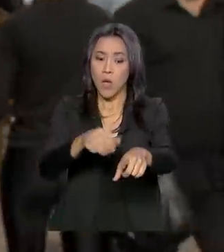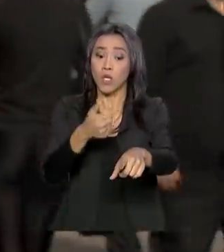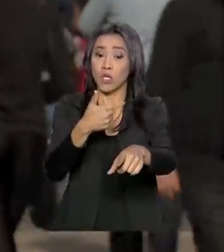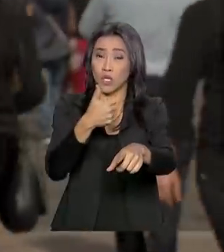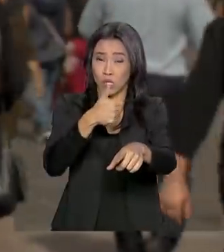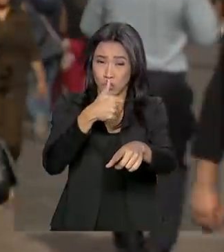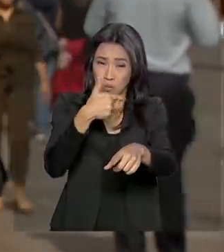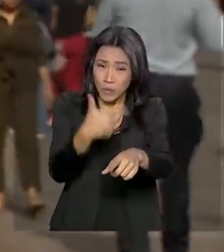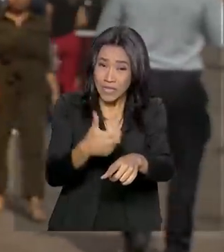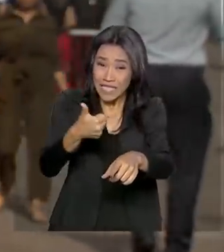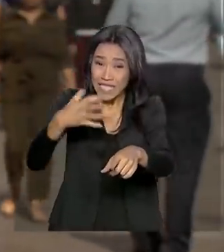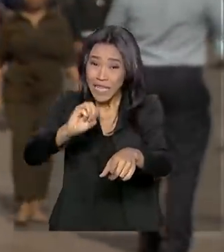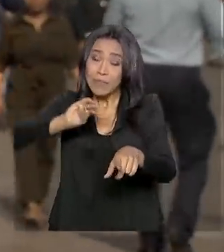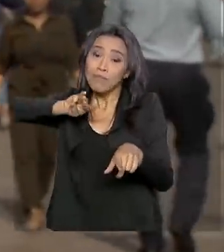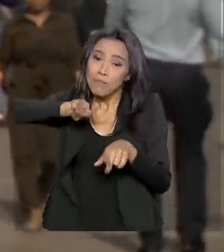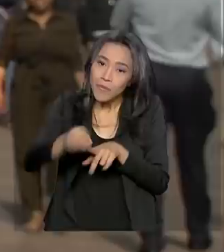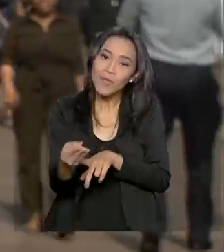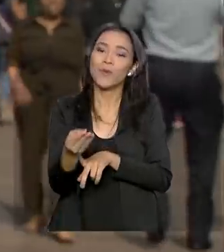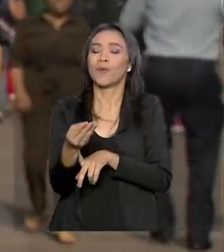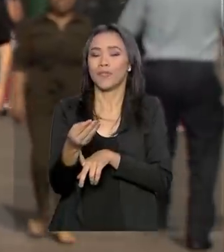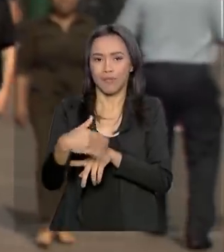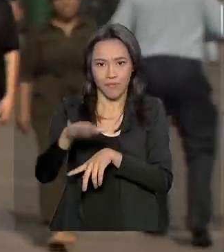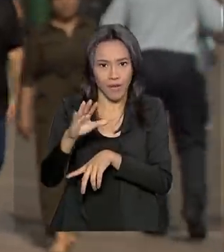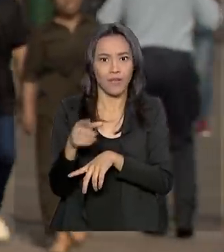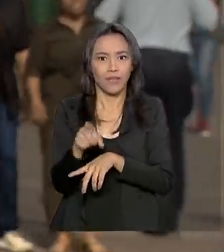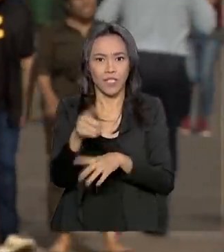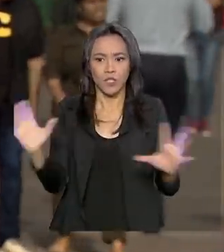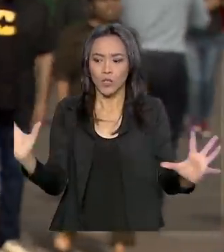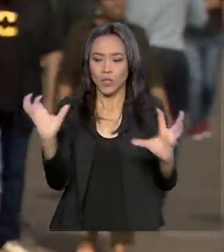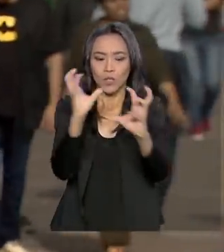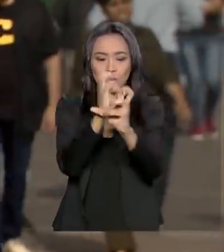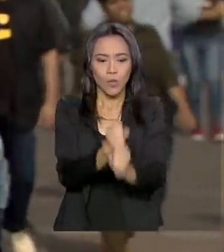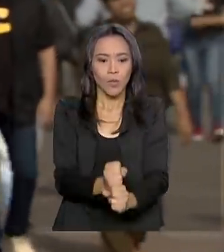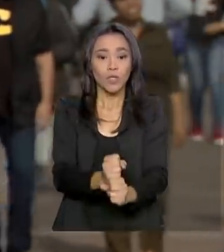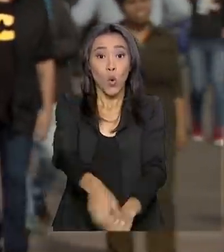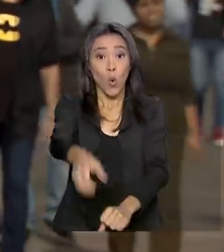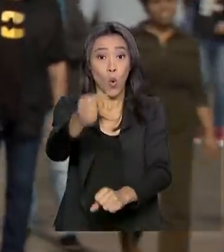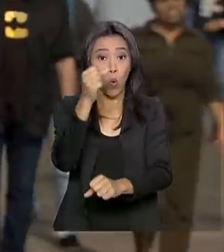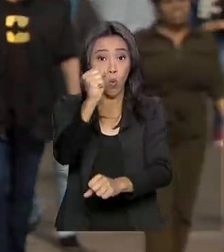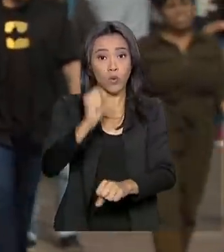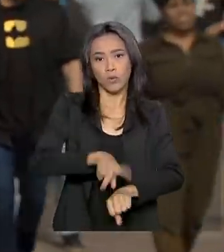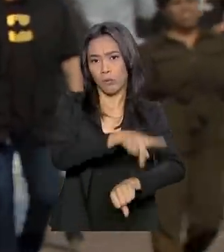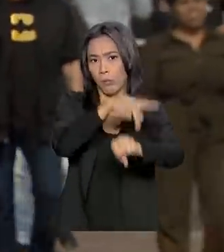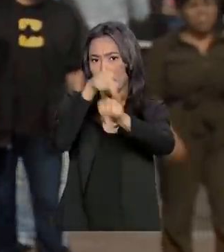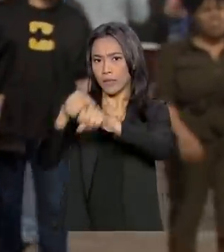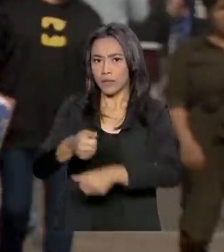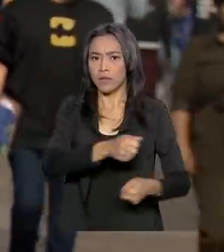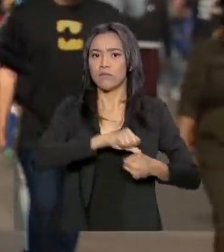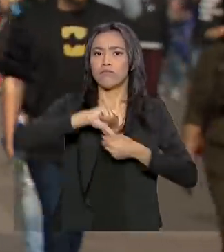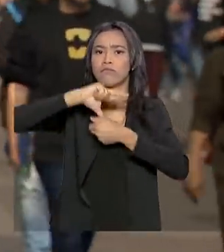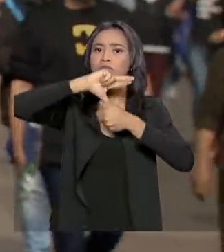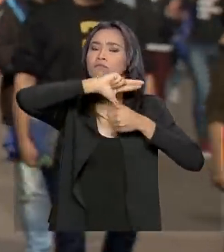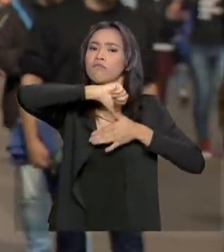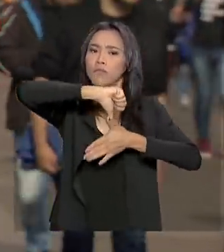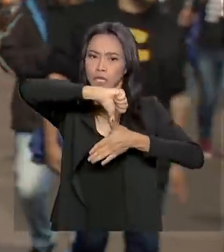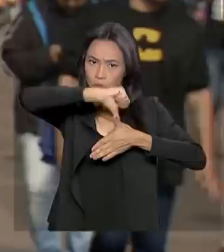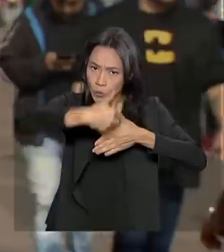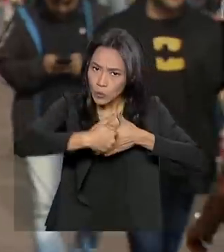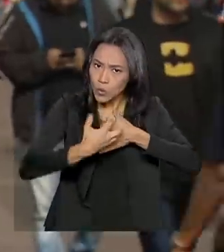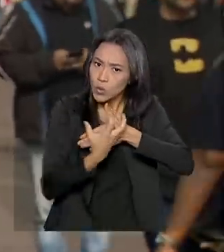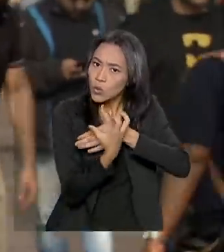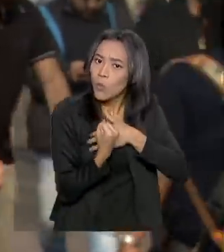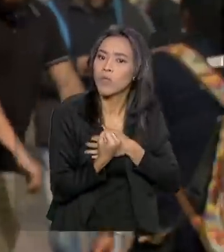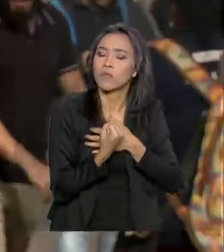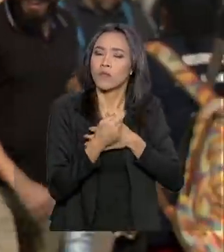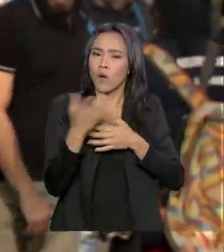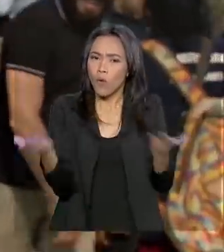É tanta gente que isso corresponde à soma da população dos oito maiores países da América do Sul. A taxa de crescimento